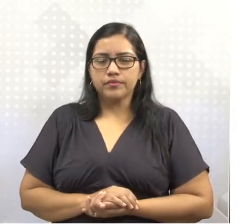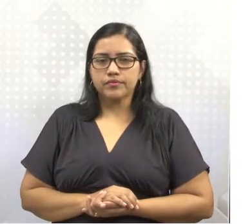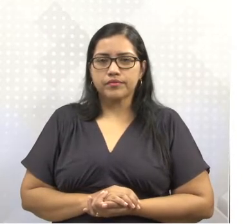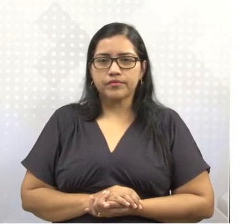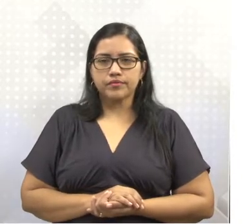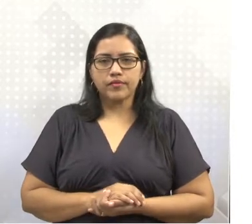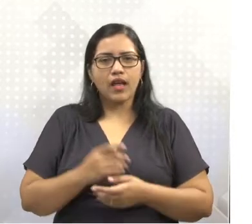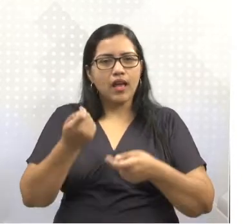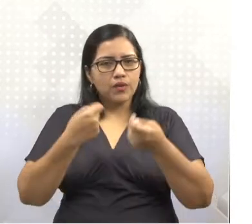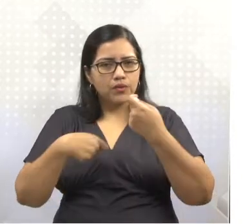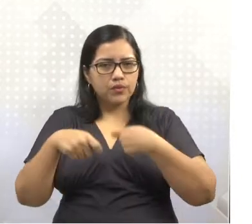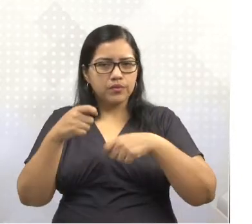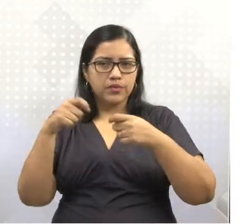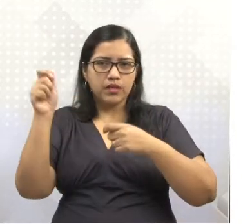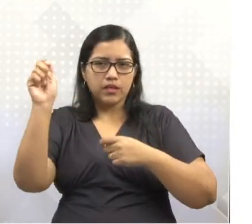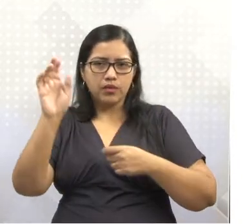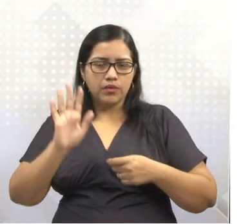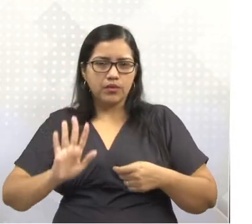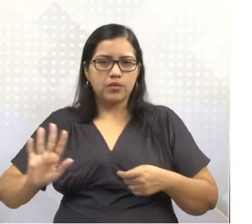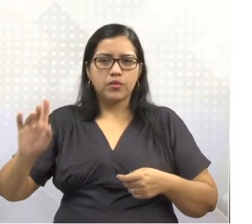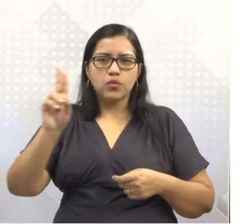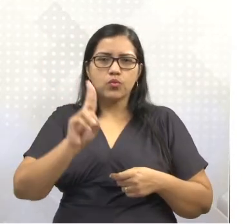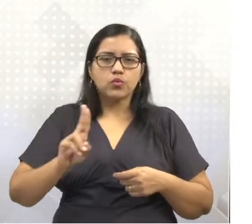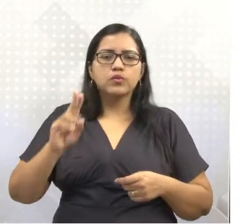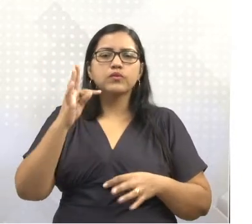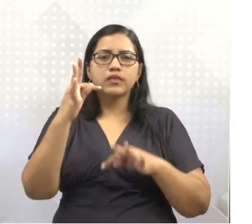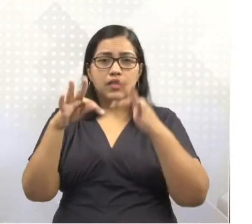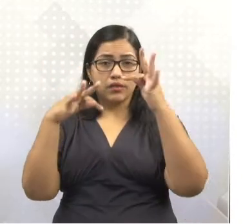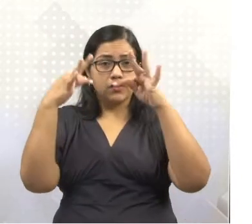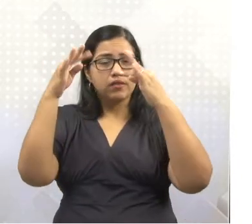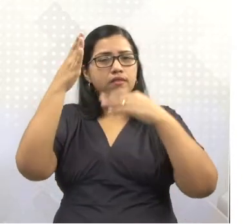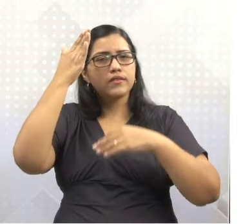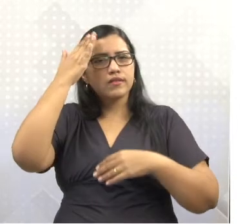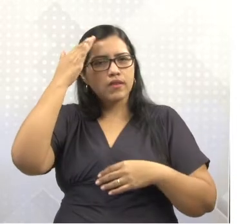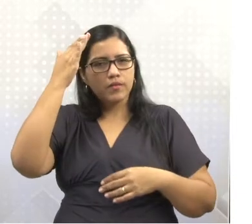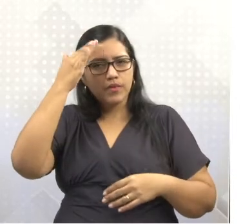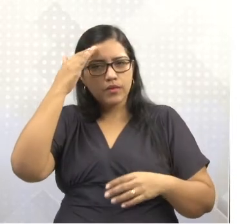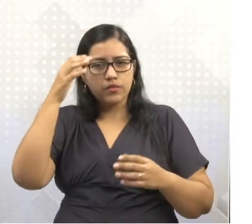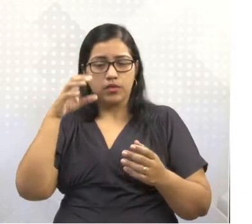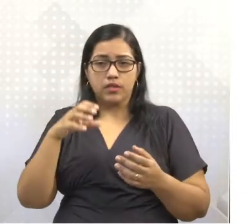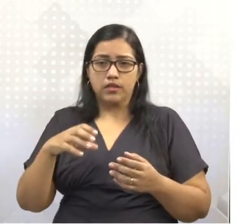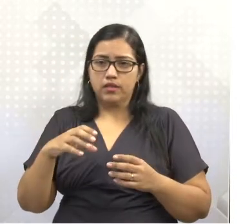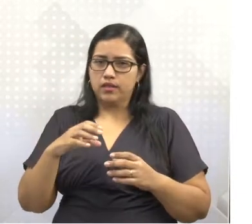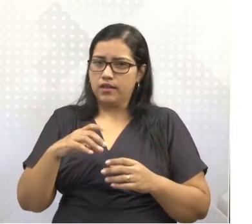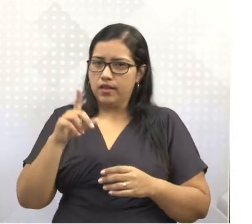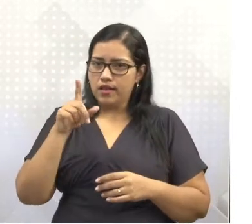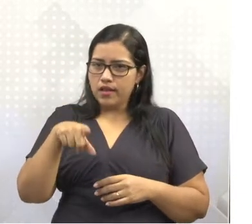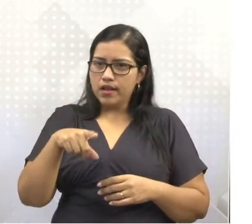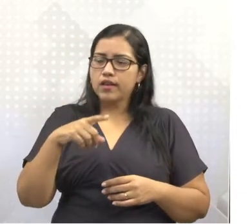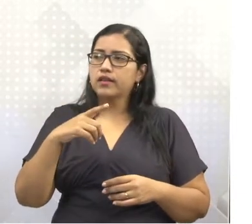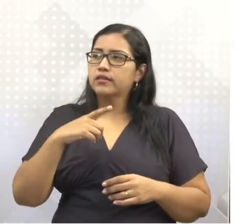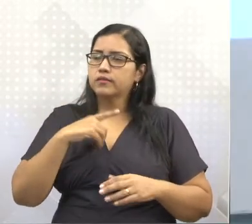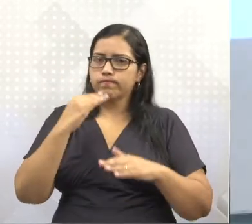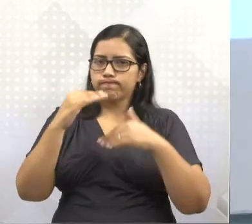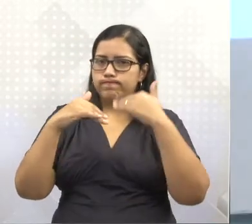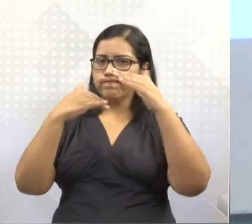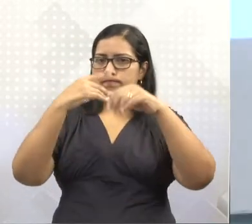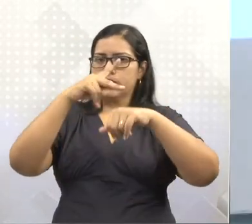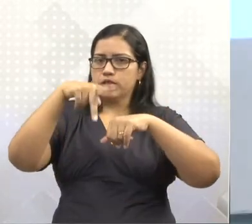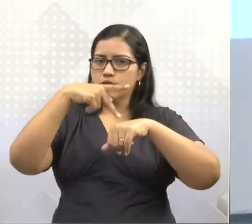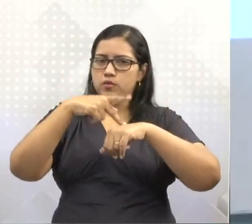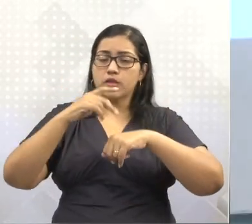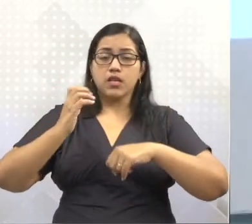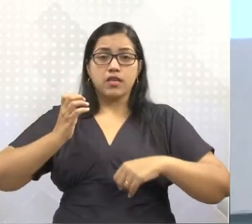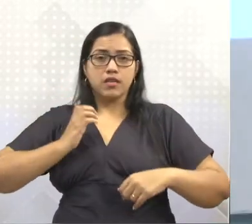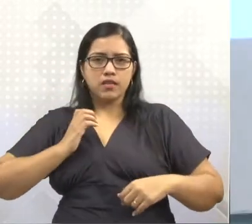Na economia europeia, o uso intensivo da tecnologia. Sabemos que o continente europeu, em sua maioria dos países, são desenvolvidos ou ricos. Claro que